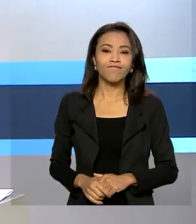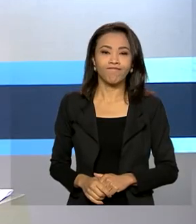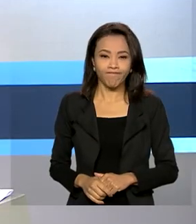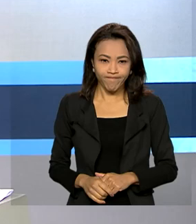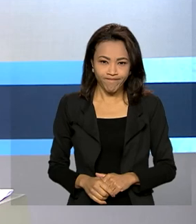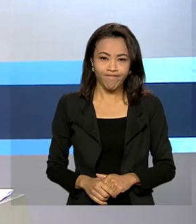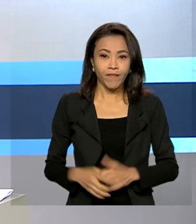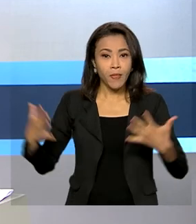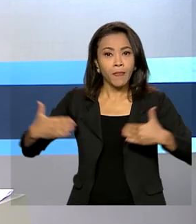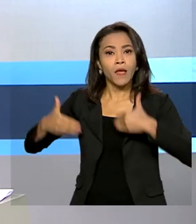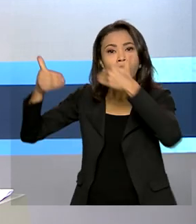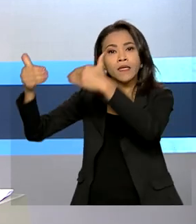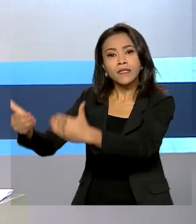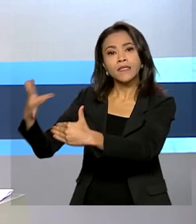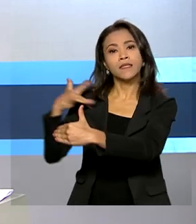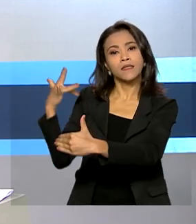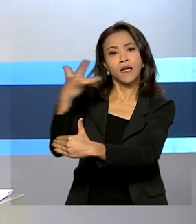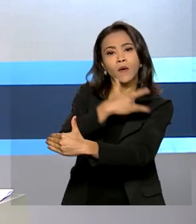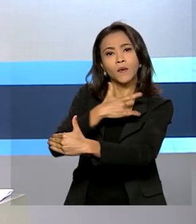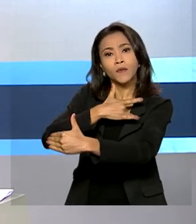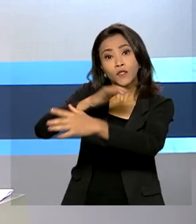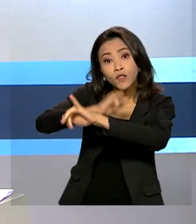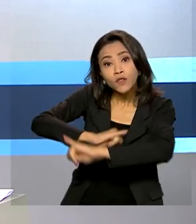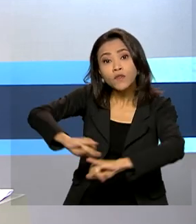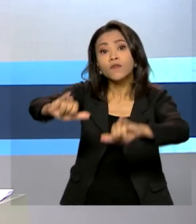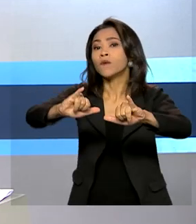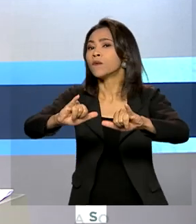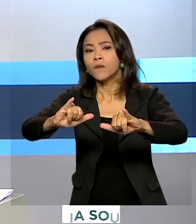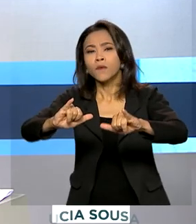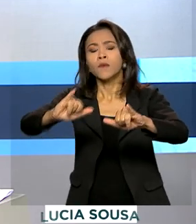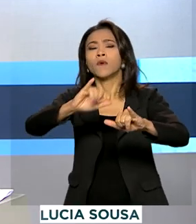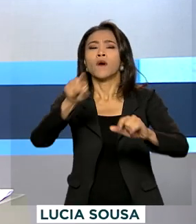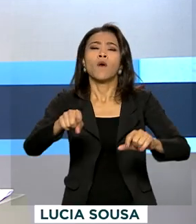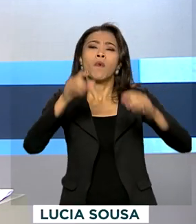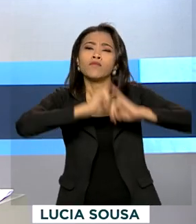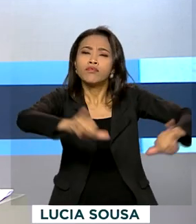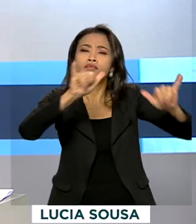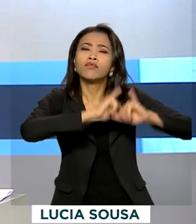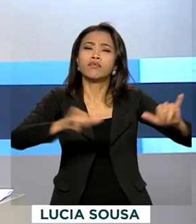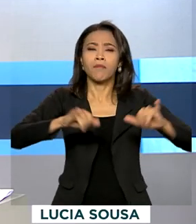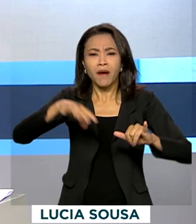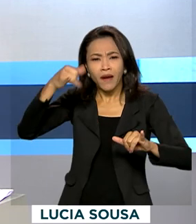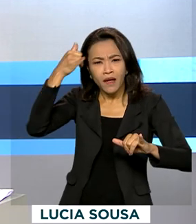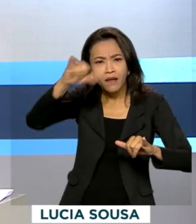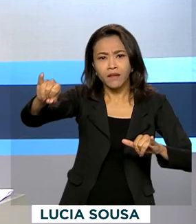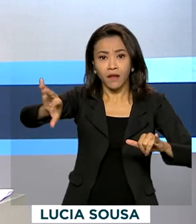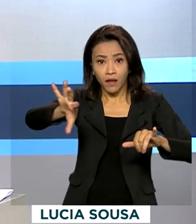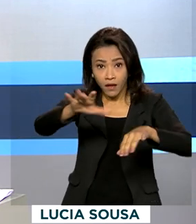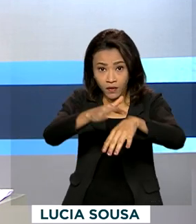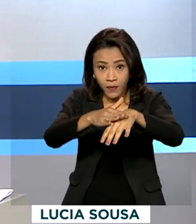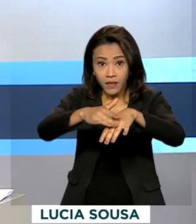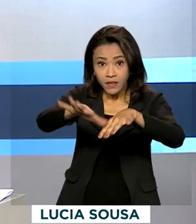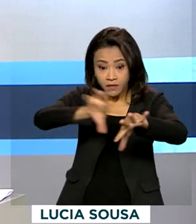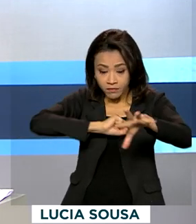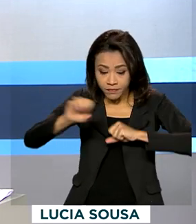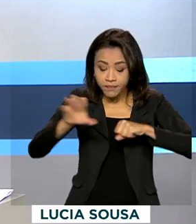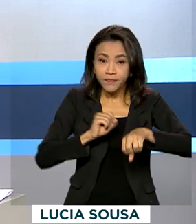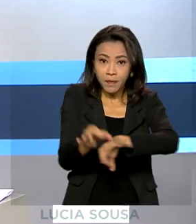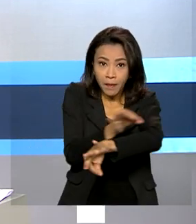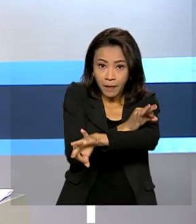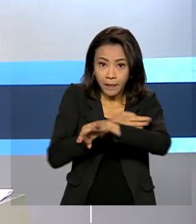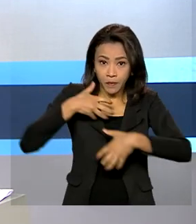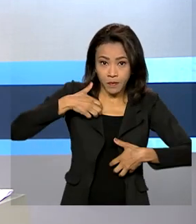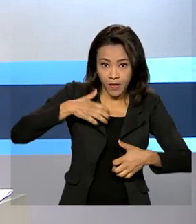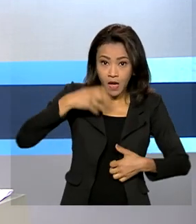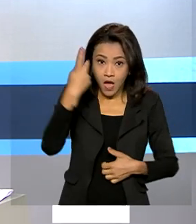O Ministério da Saúde lançou uma campanha para prevenir a varíola dos macacos. De acordo com o governo, o